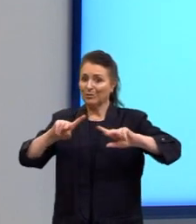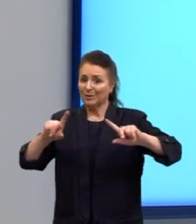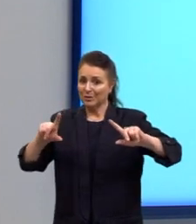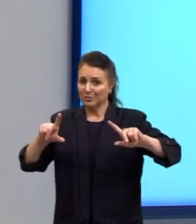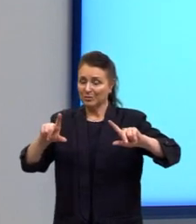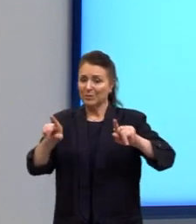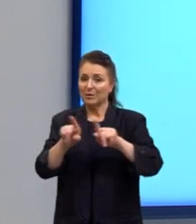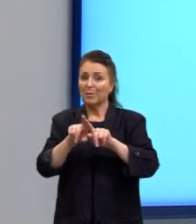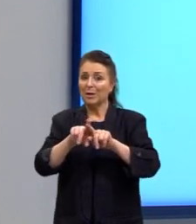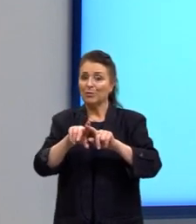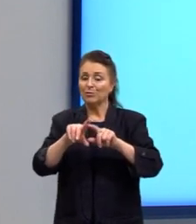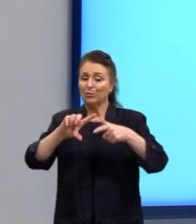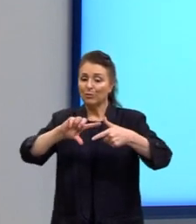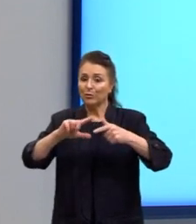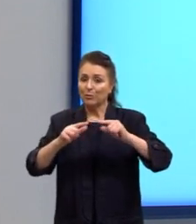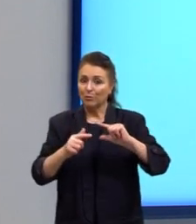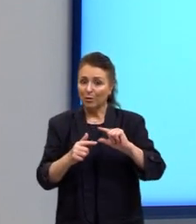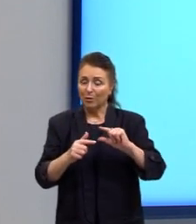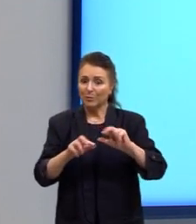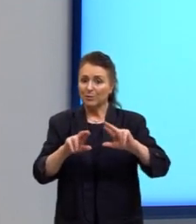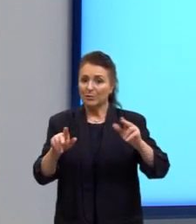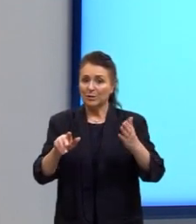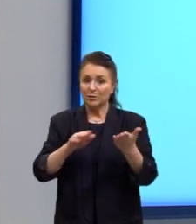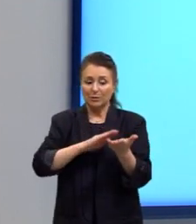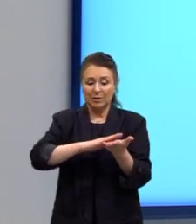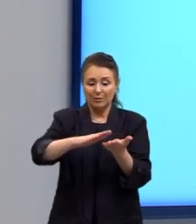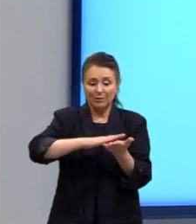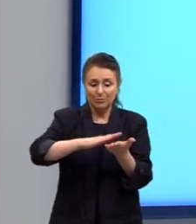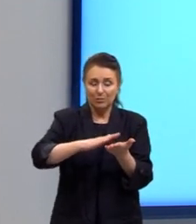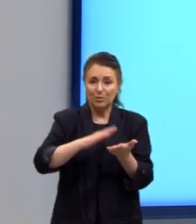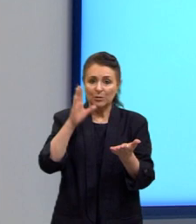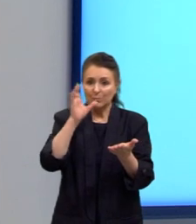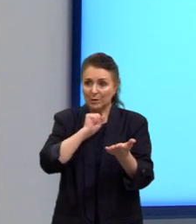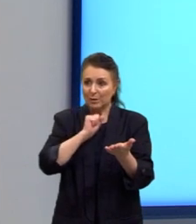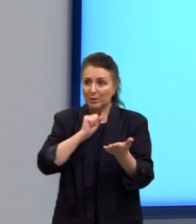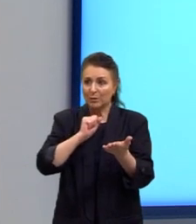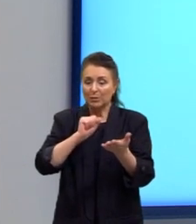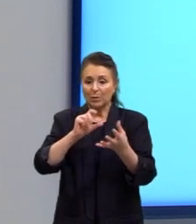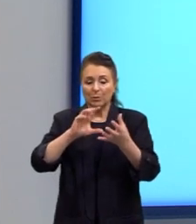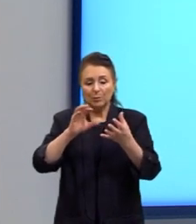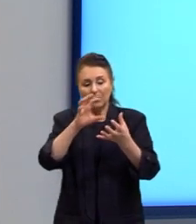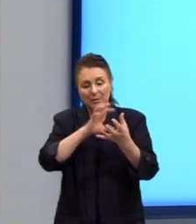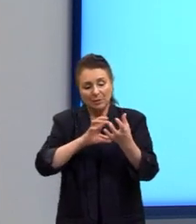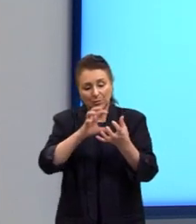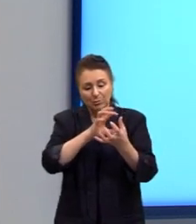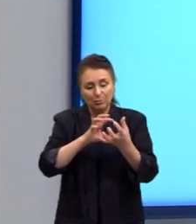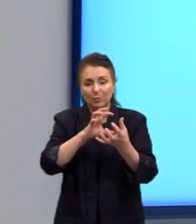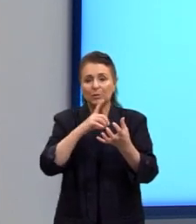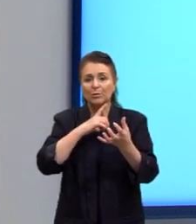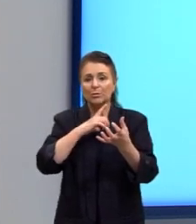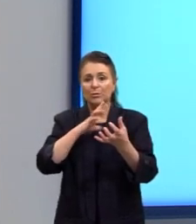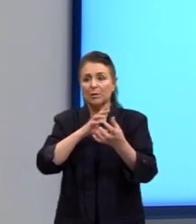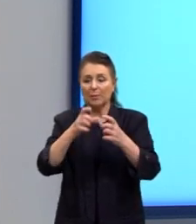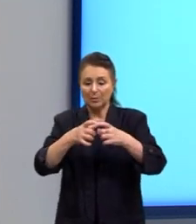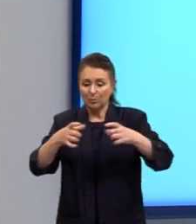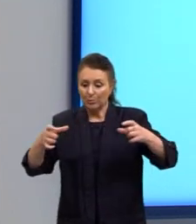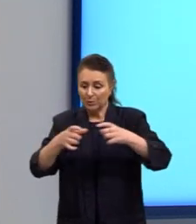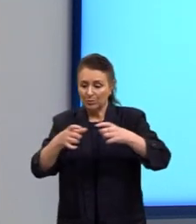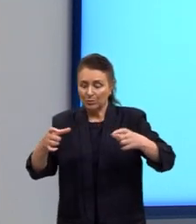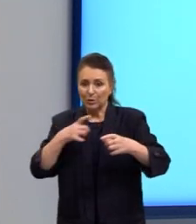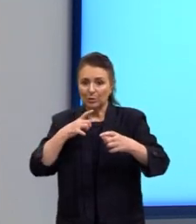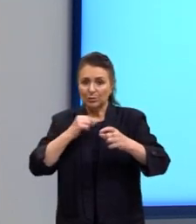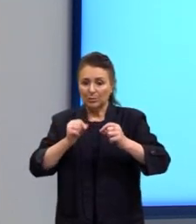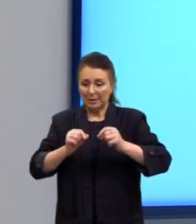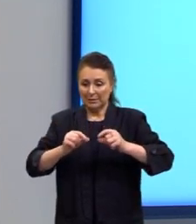formatos diferentes. Tem a fatia do pão aqui, tem o pão mais redondinho, tem o pão mais compridinho, tem o mais